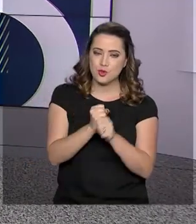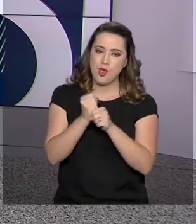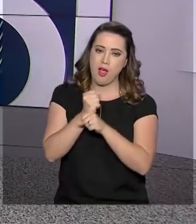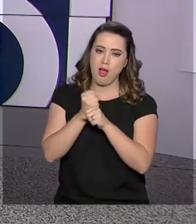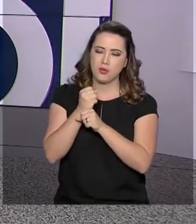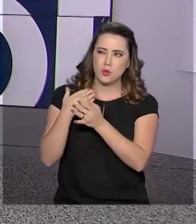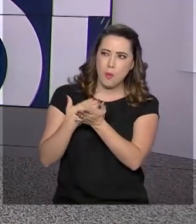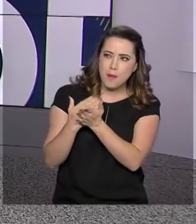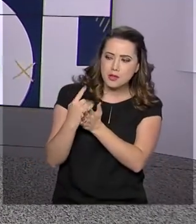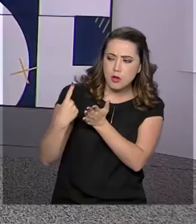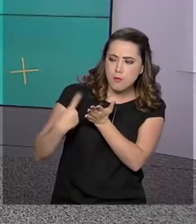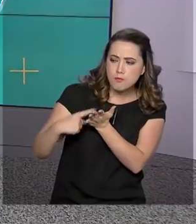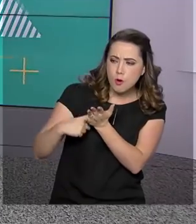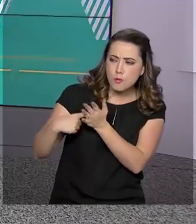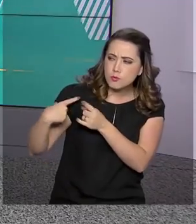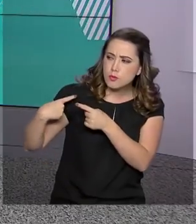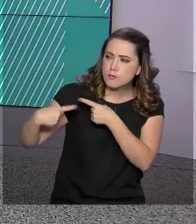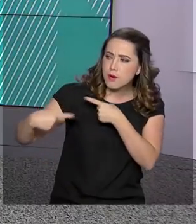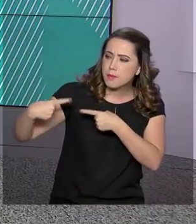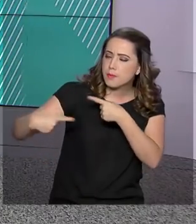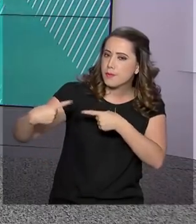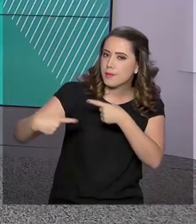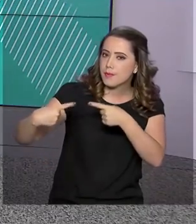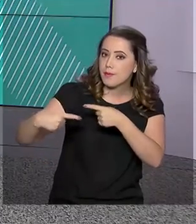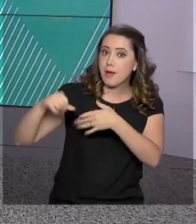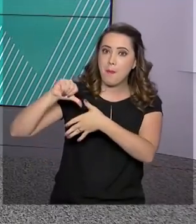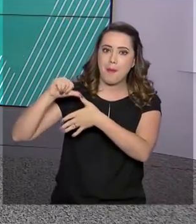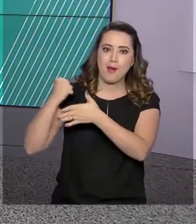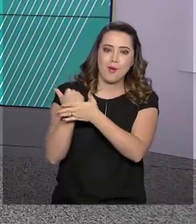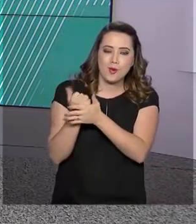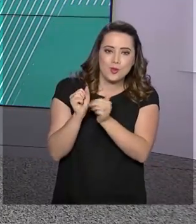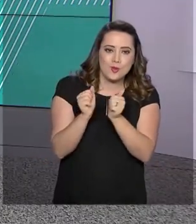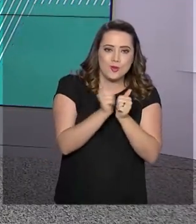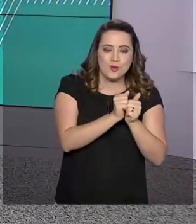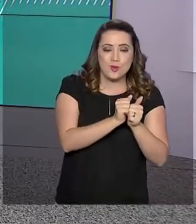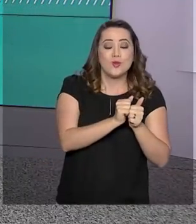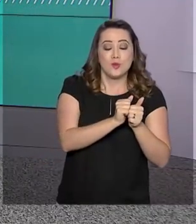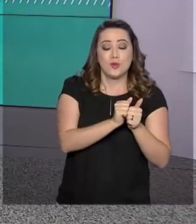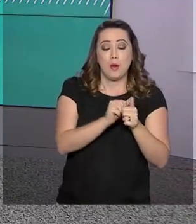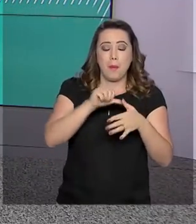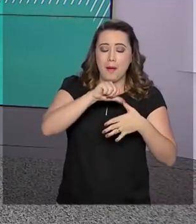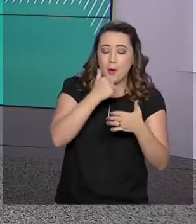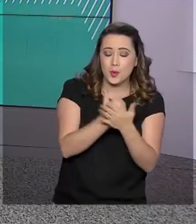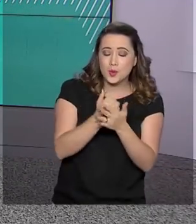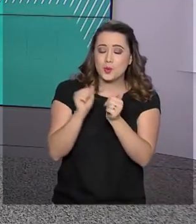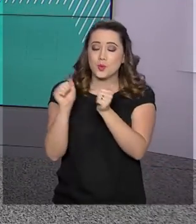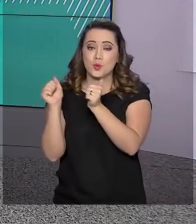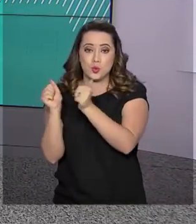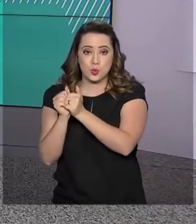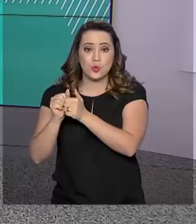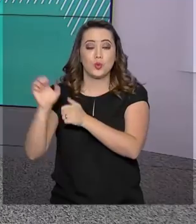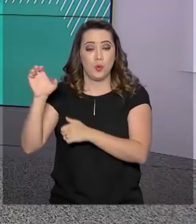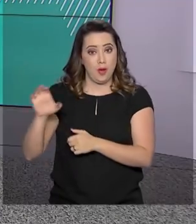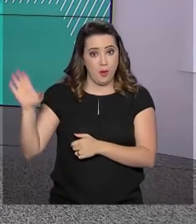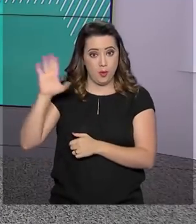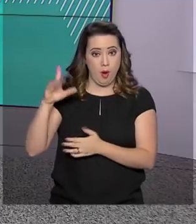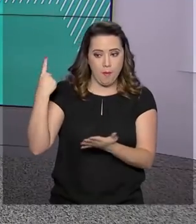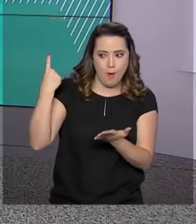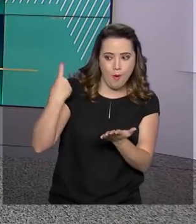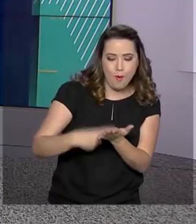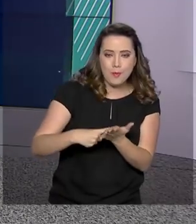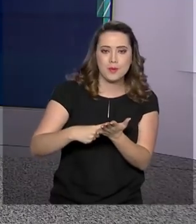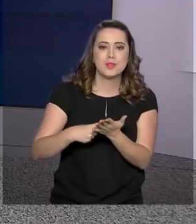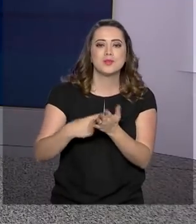tratativas, Mercosul e União Europeia fecharam hoje um acordo histórico de livre comércio. O ministro das Relações Exteriores,